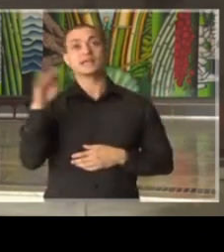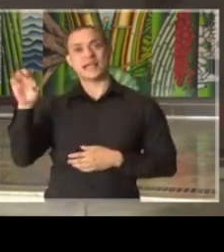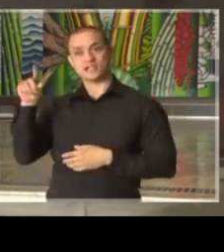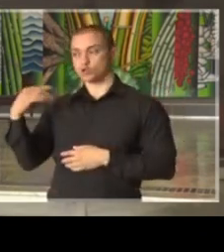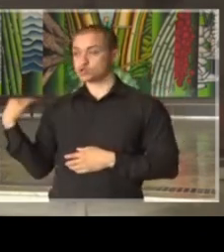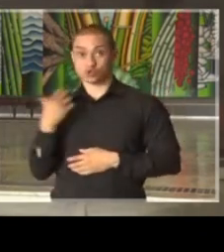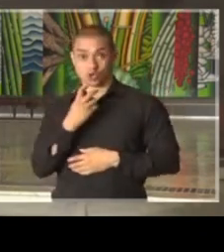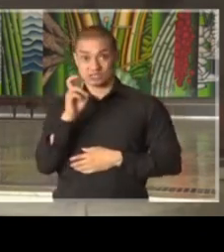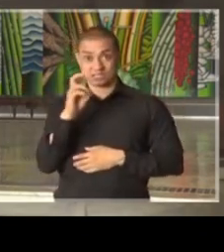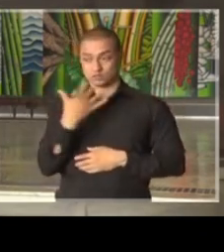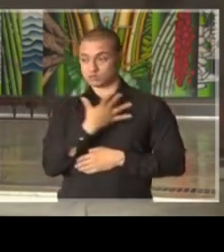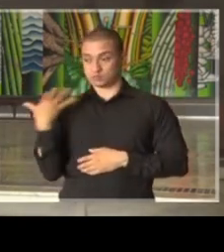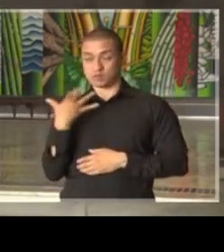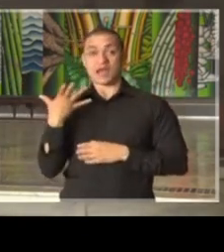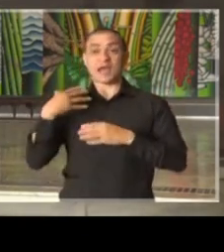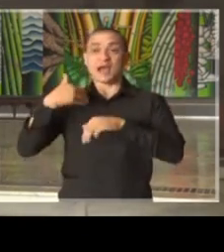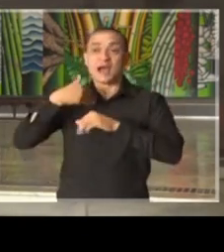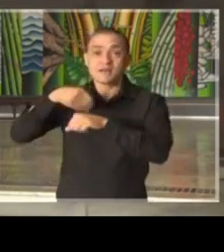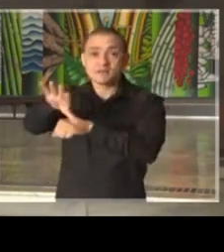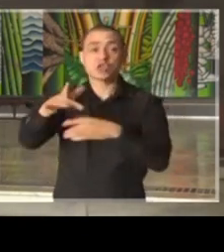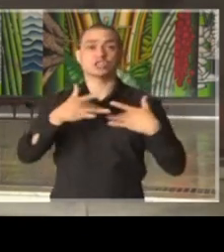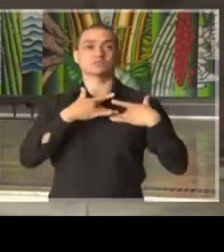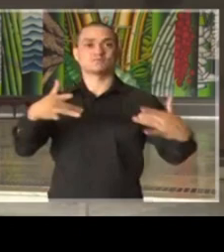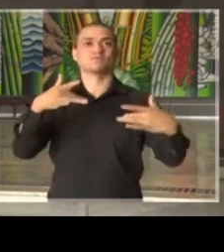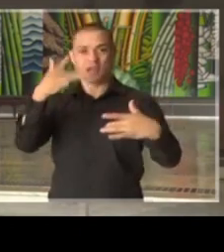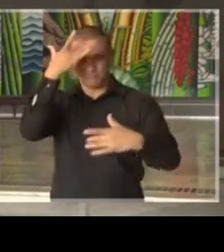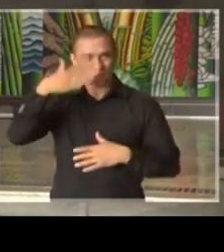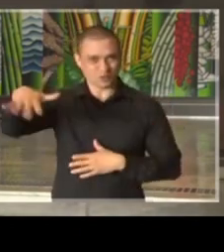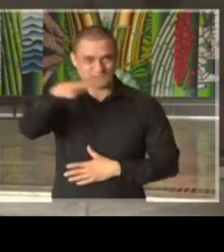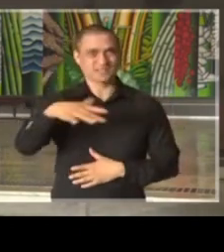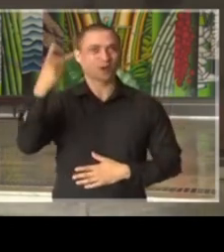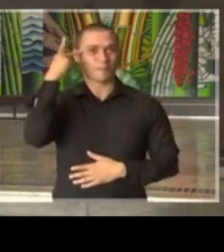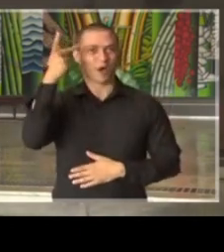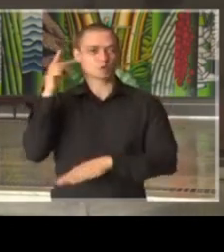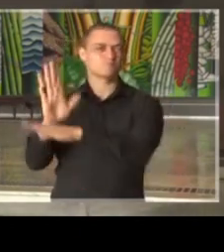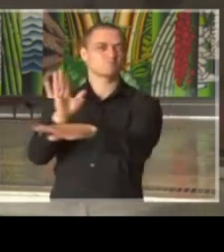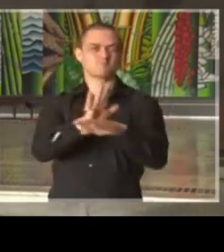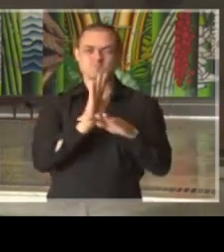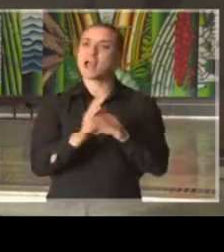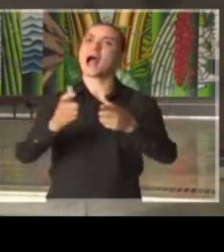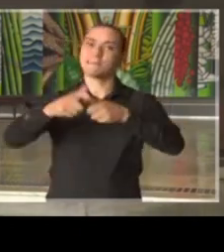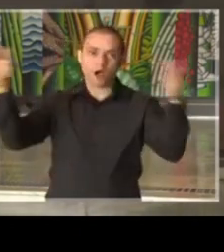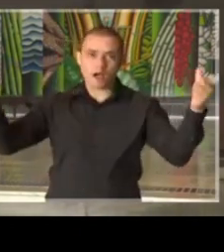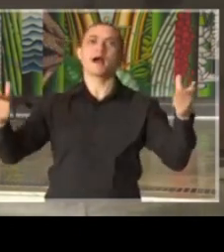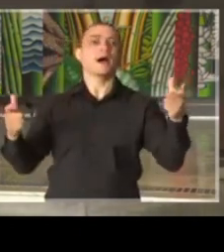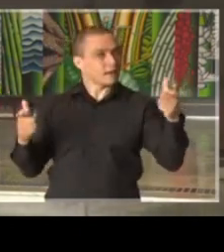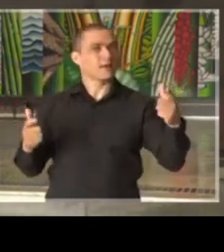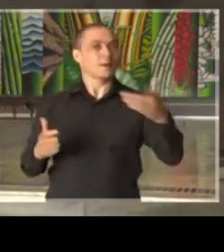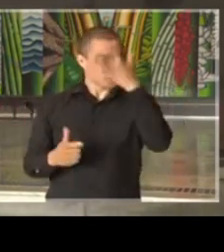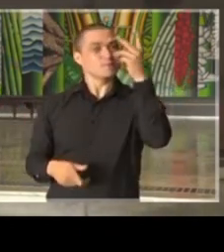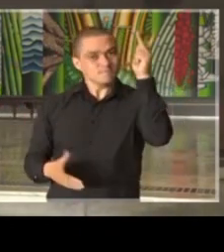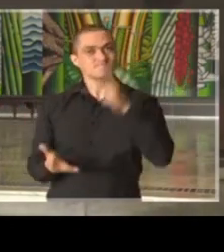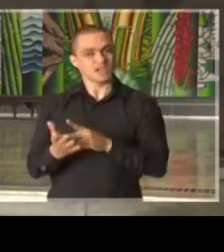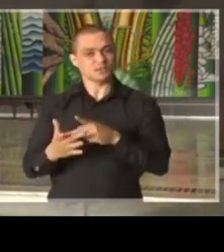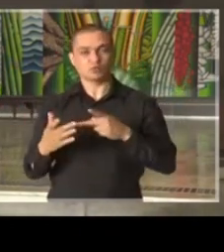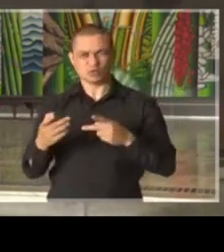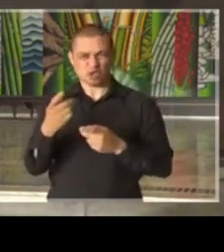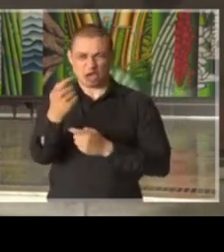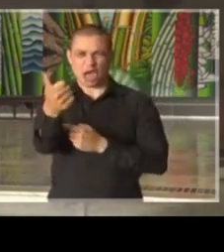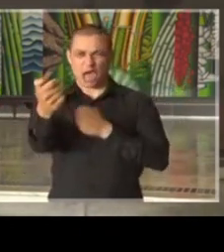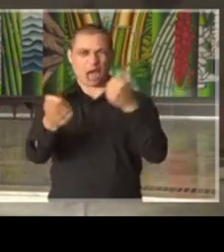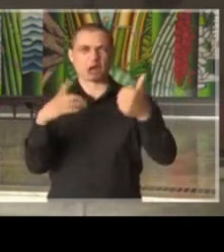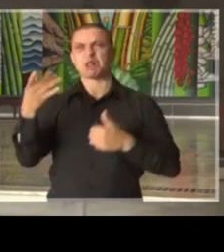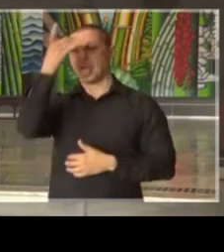a solidariedade das pessoas em São Paulo. Ela tem sido plena, na sua maioria, com raras exceções, as pessoas têm tido